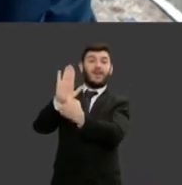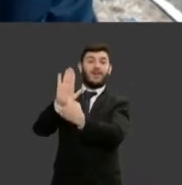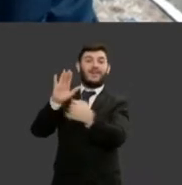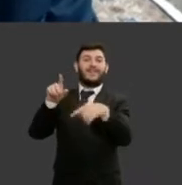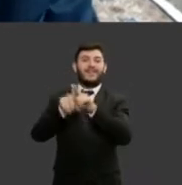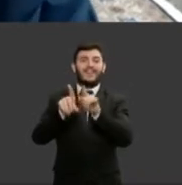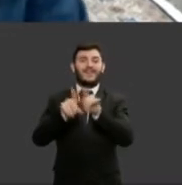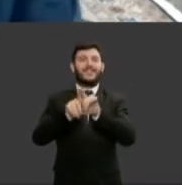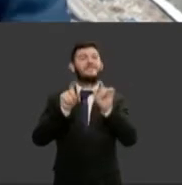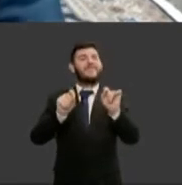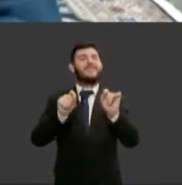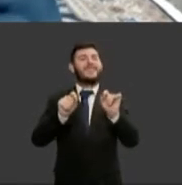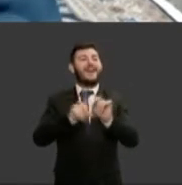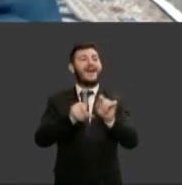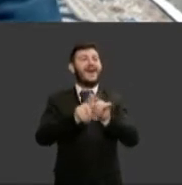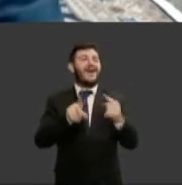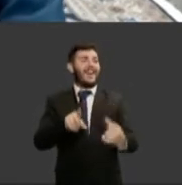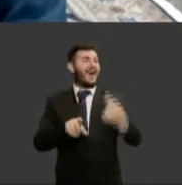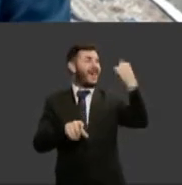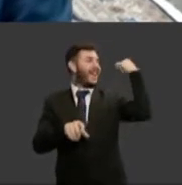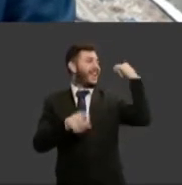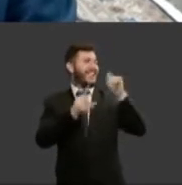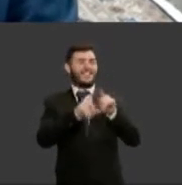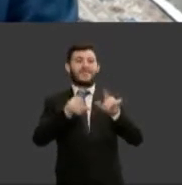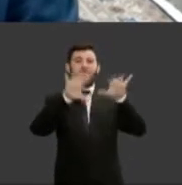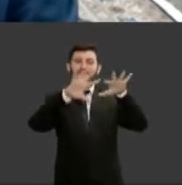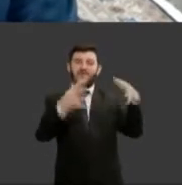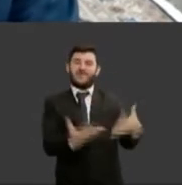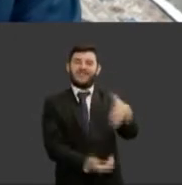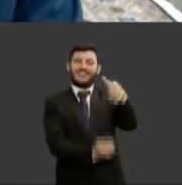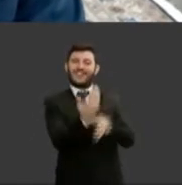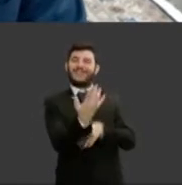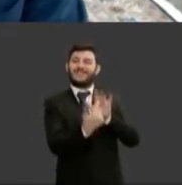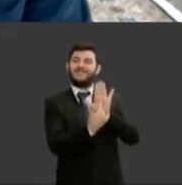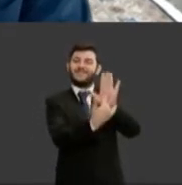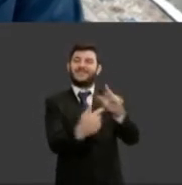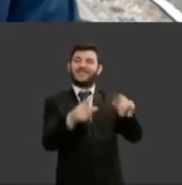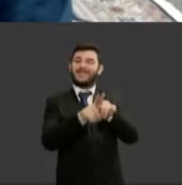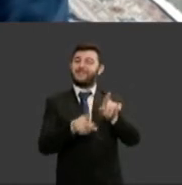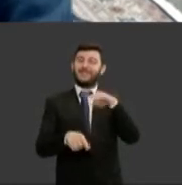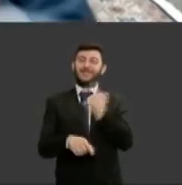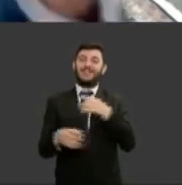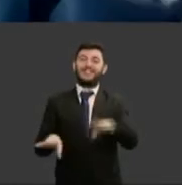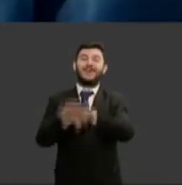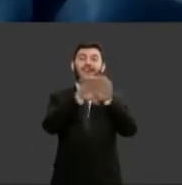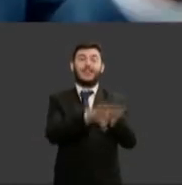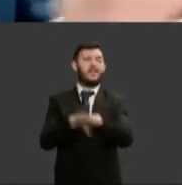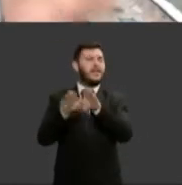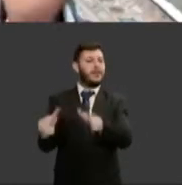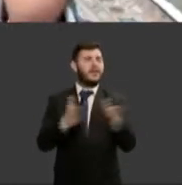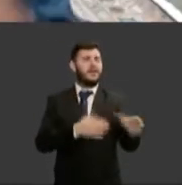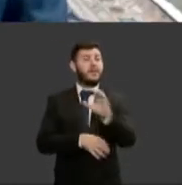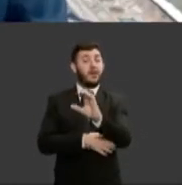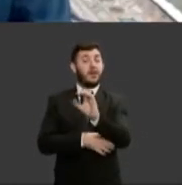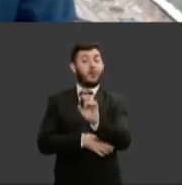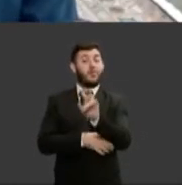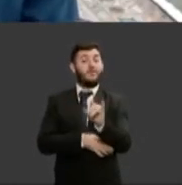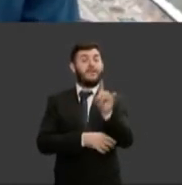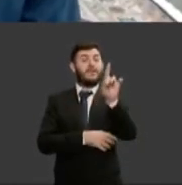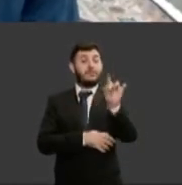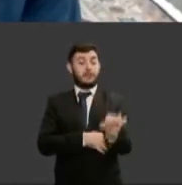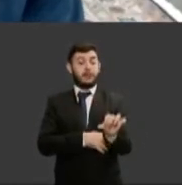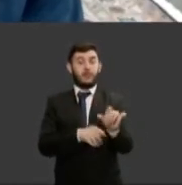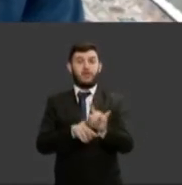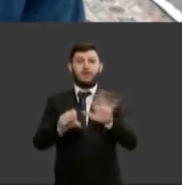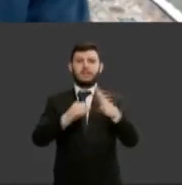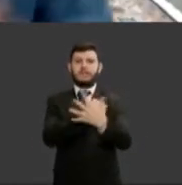do mundo. Além disso, a pandemia da Covid-19 nos confrontou de forma